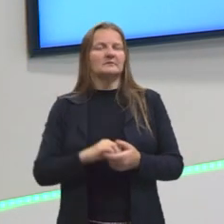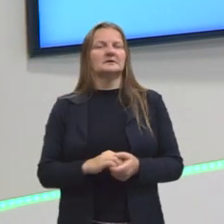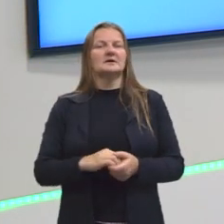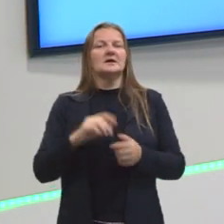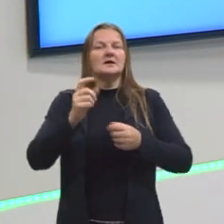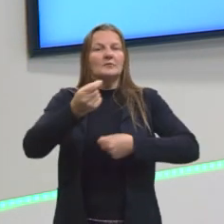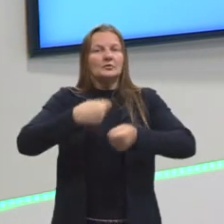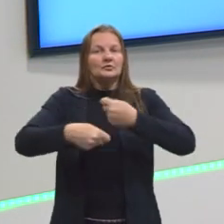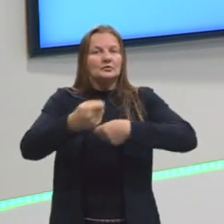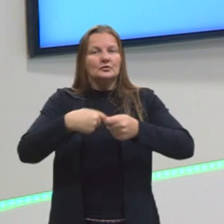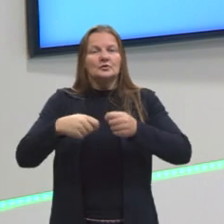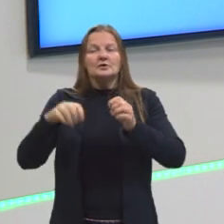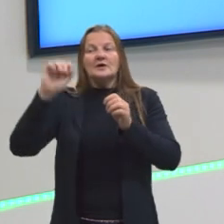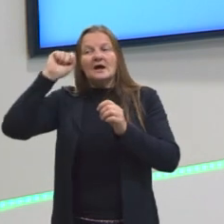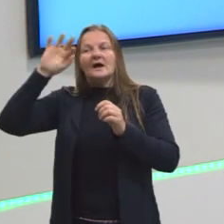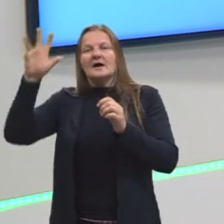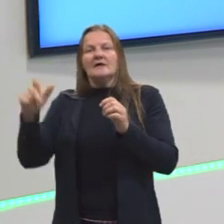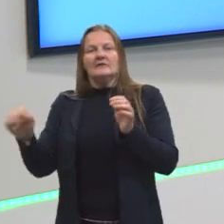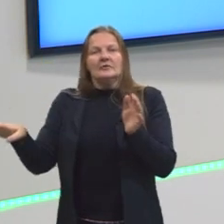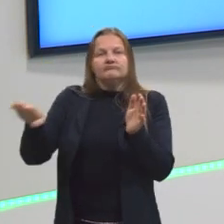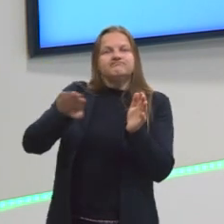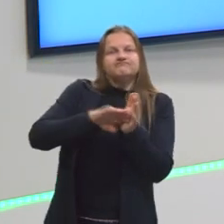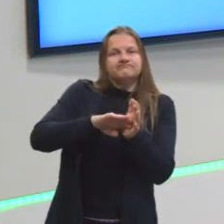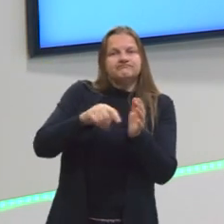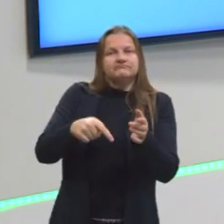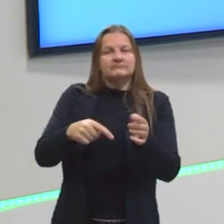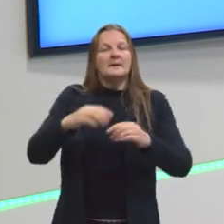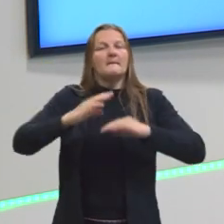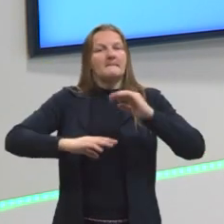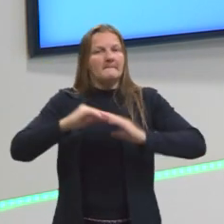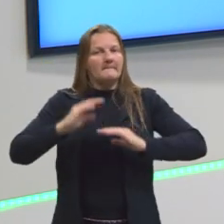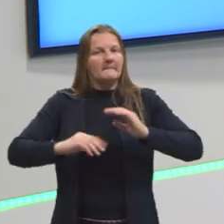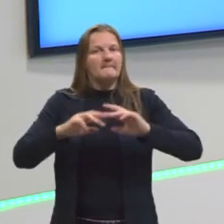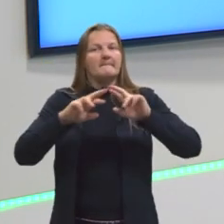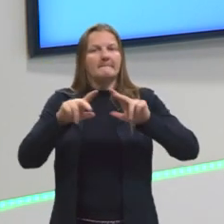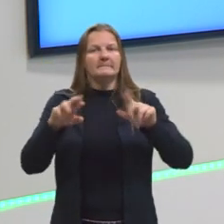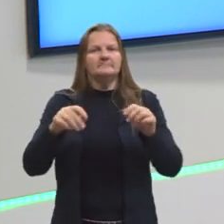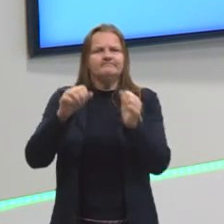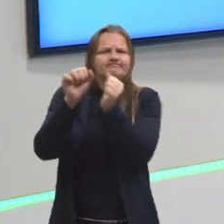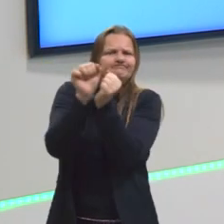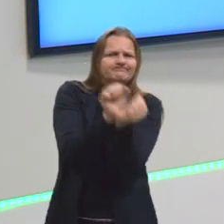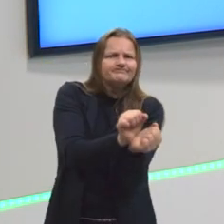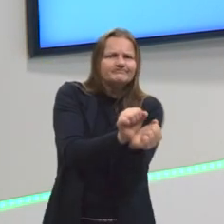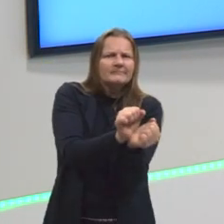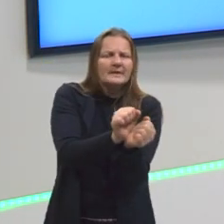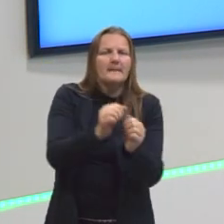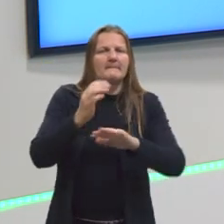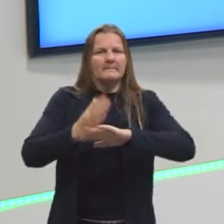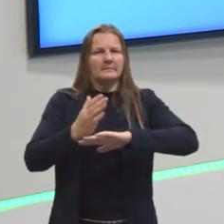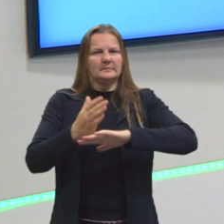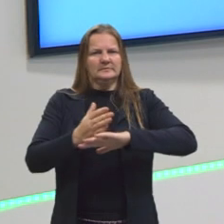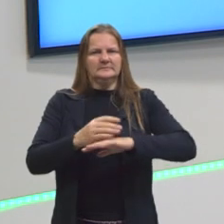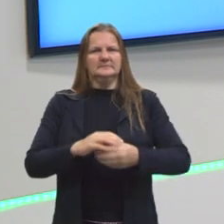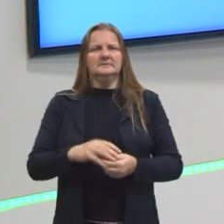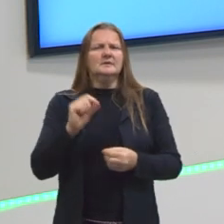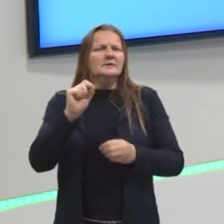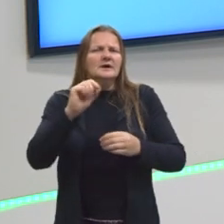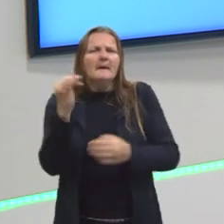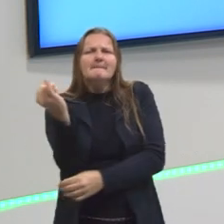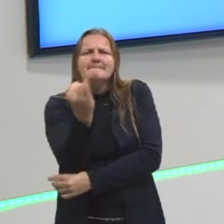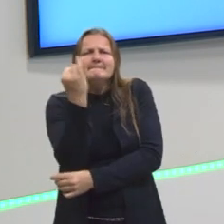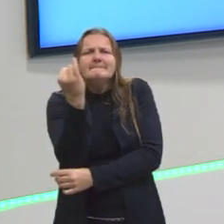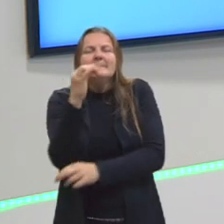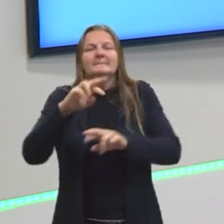o tráfico transatlântico, se começa a ter uma prática diferente, que a gente vai chamar de escravidão moderna. Qual que é a principal